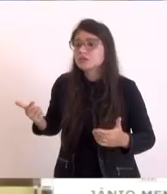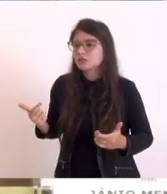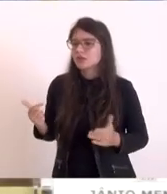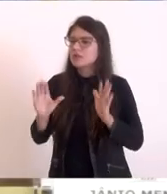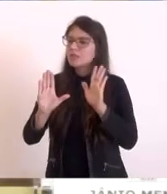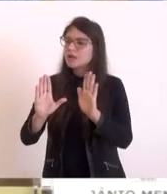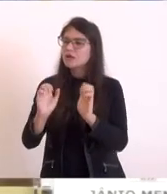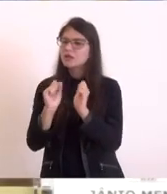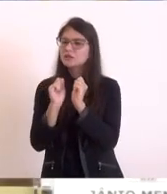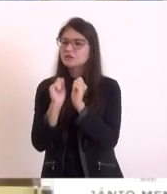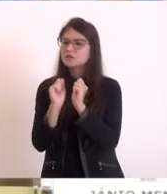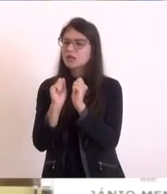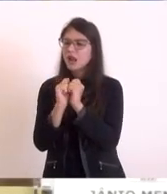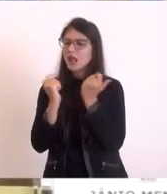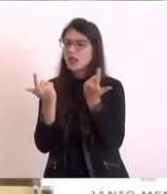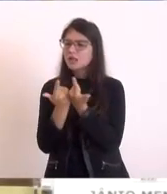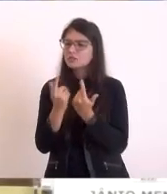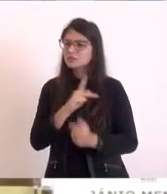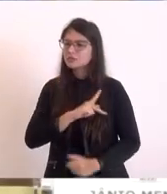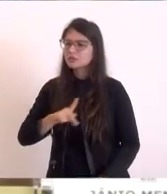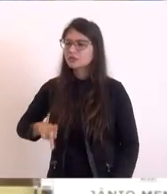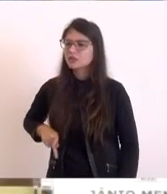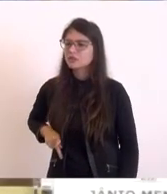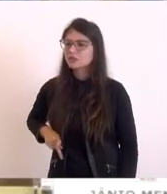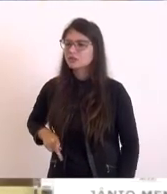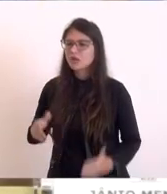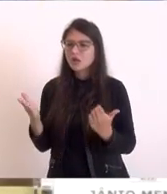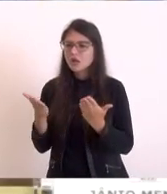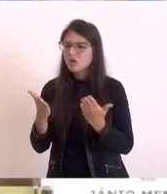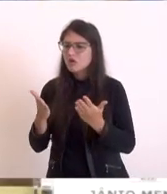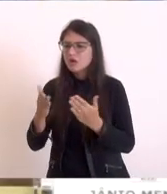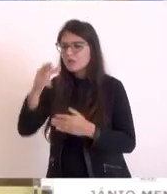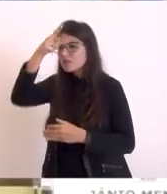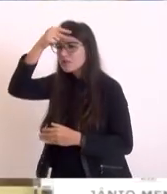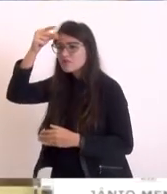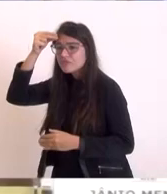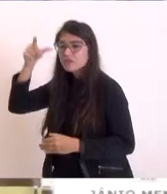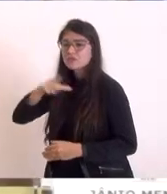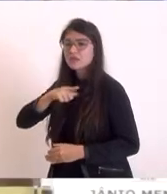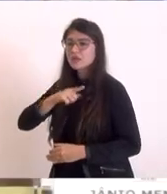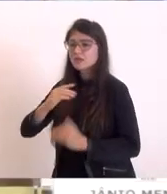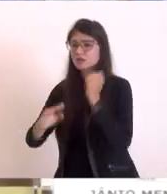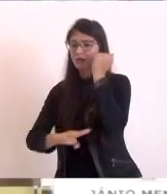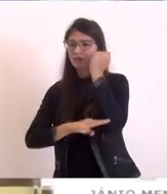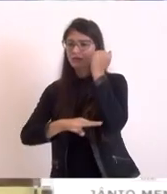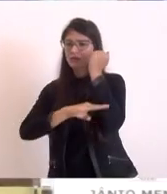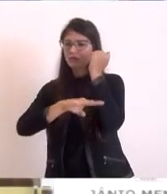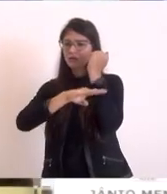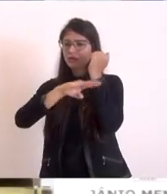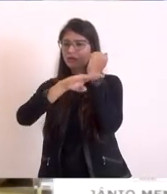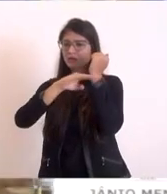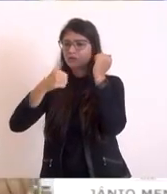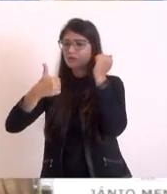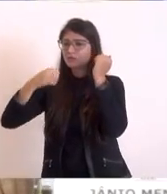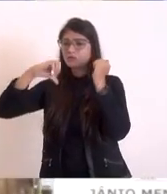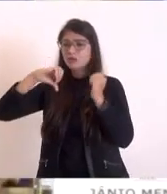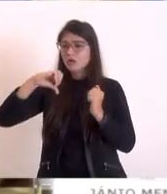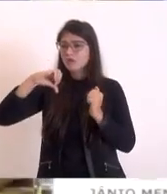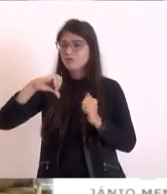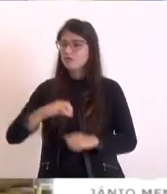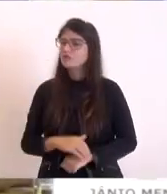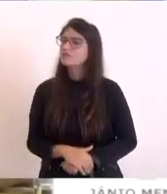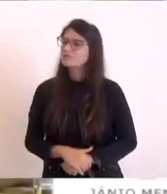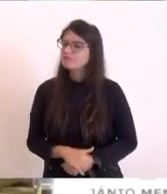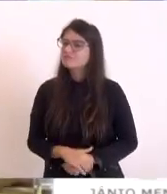teve essa sabedoria e lá hoje os prefeitos tem no 19º andar prefeitos vereadores que muitos